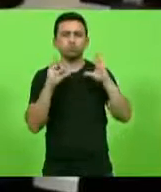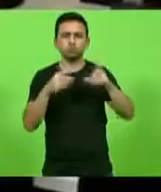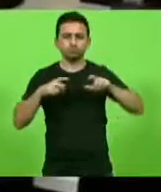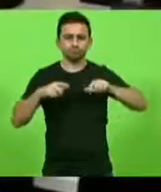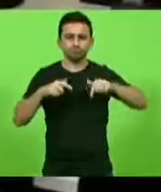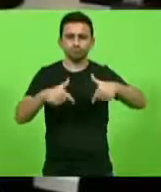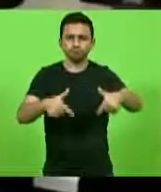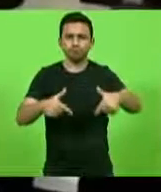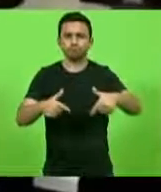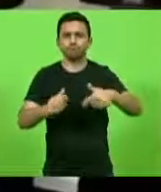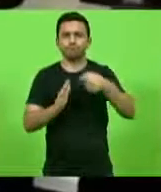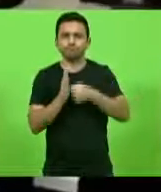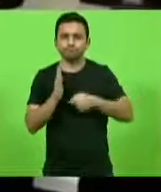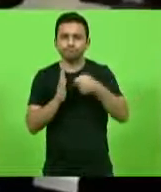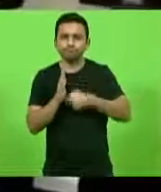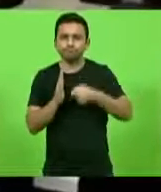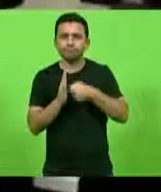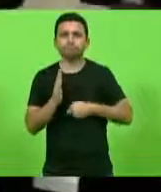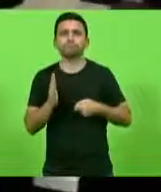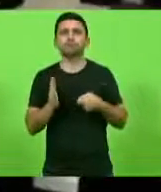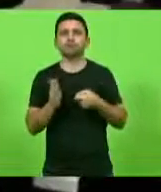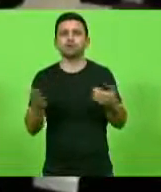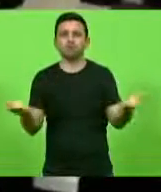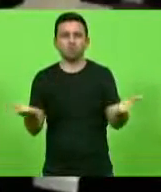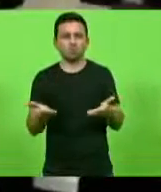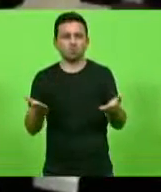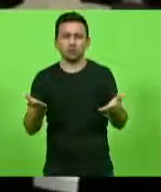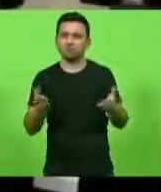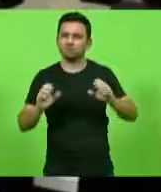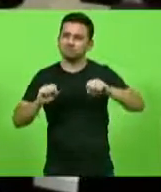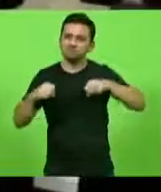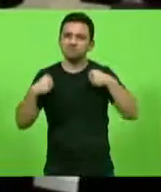frente, fazendo das tripas o coração.